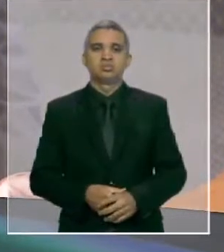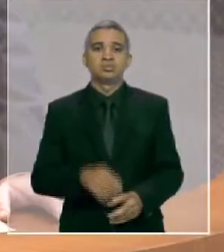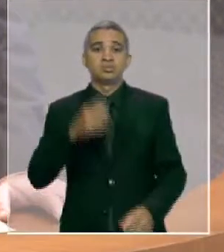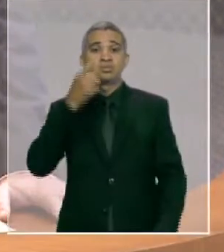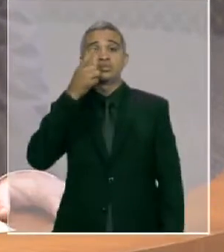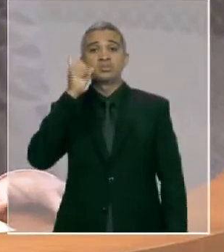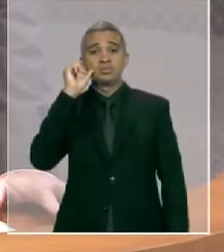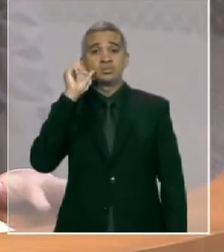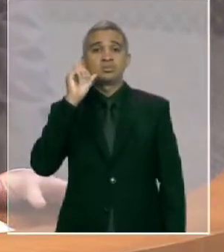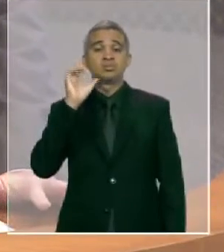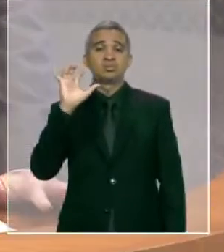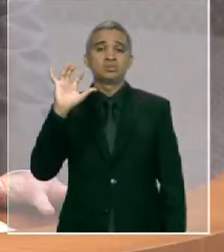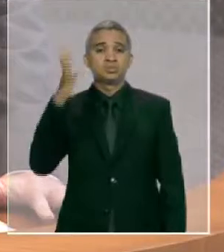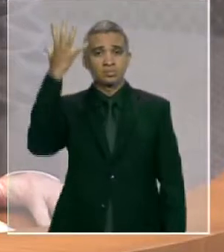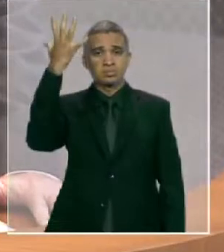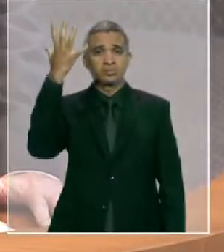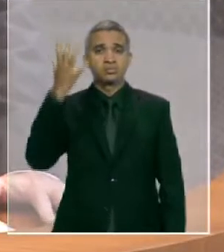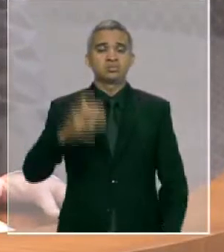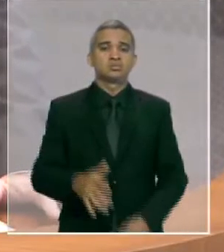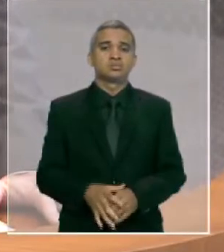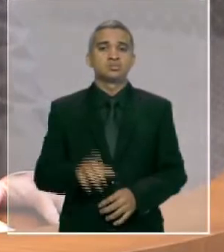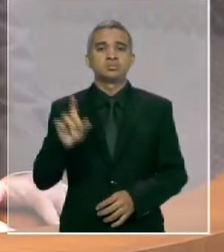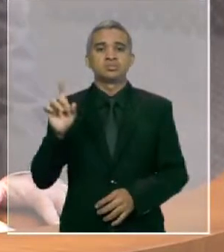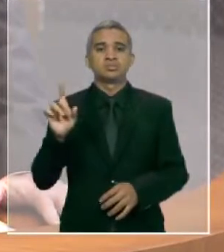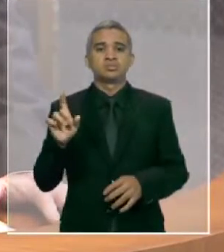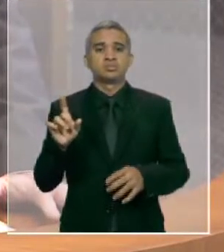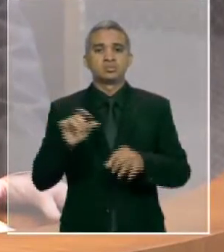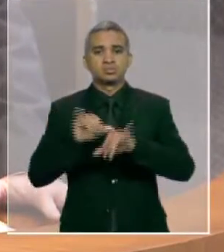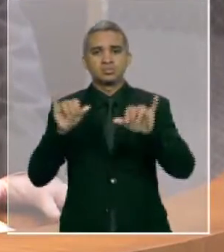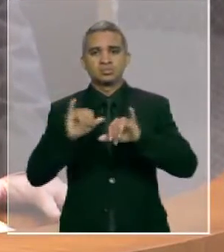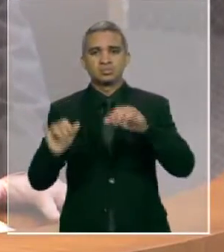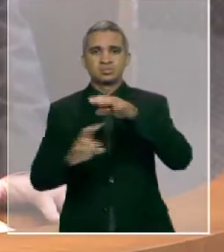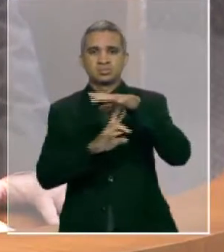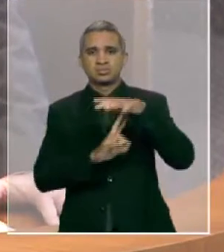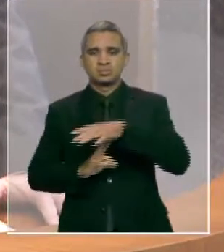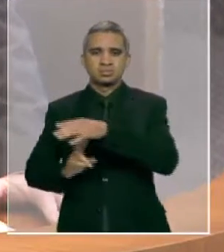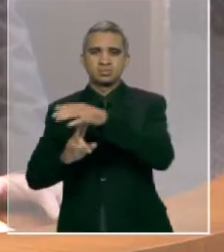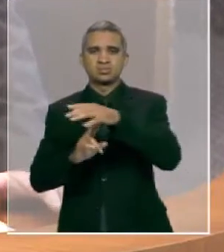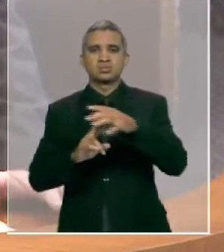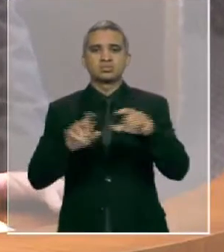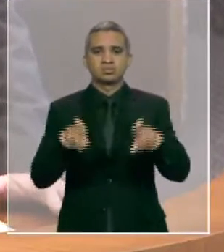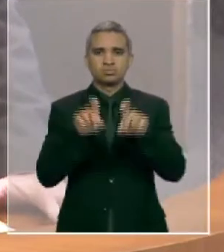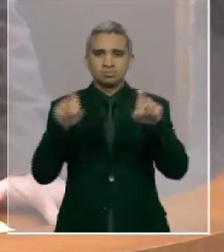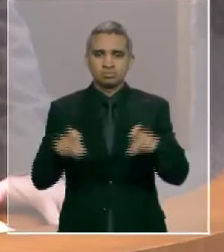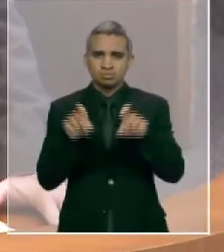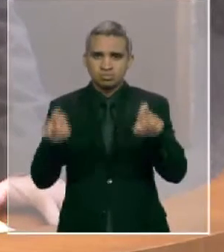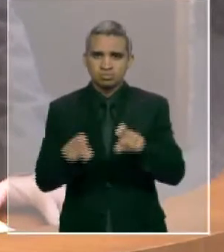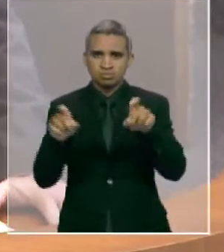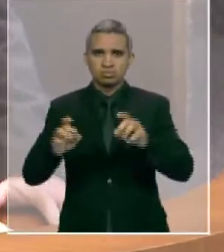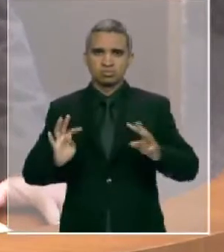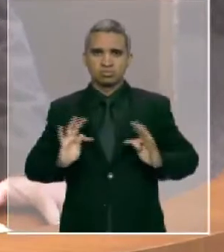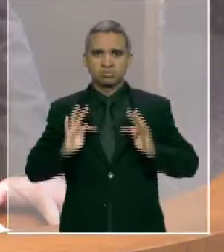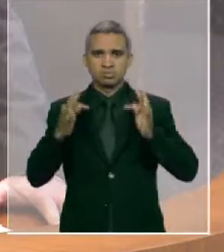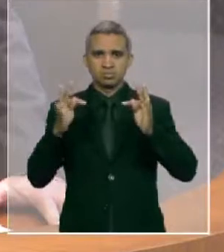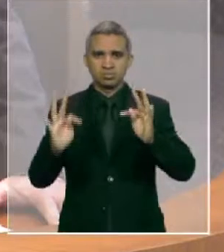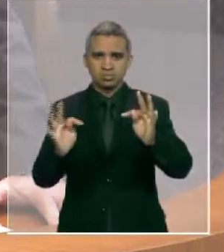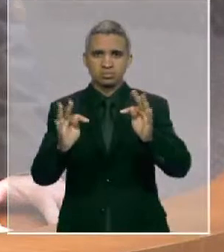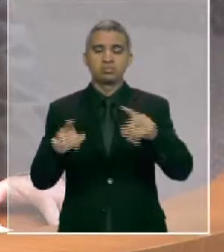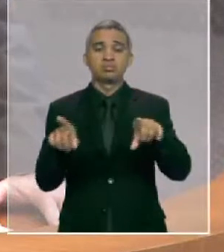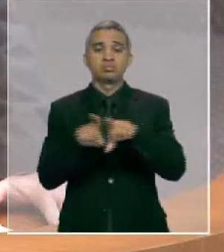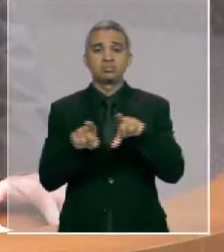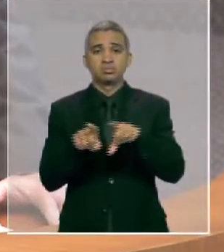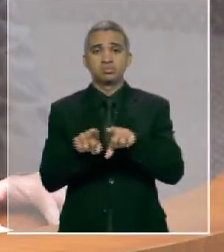sobre computação, tecnologia da informação e comunicação e as suas convergências, onde